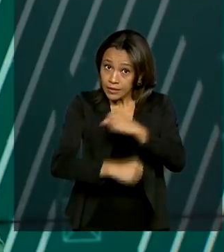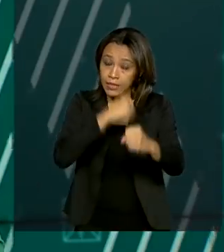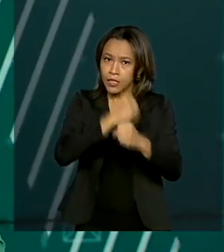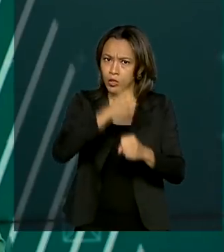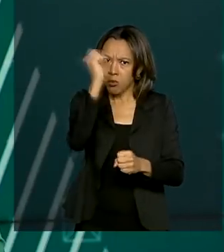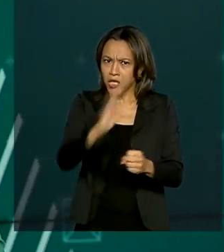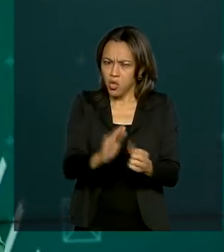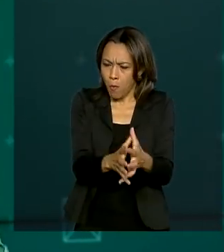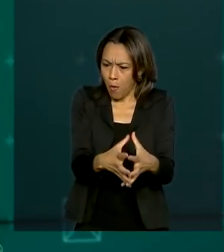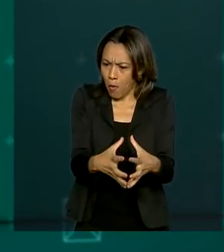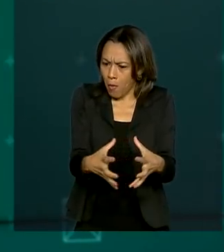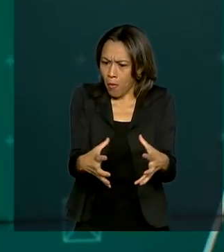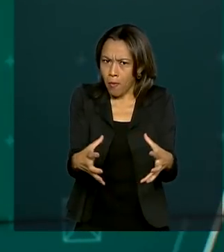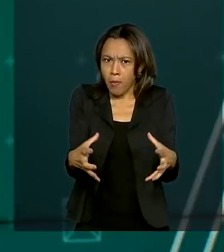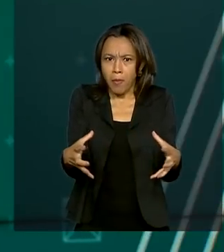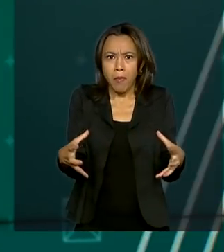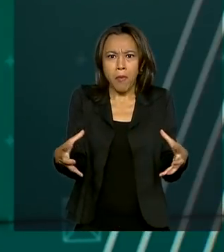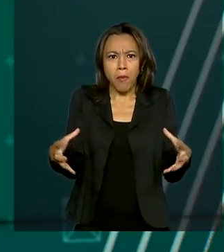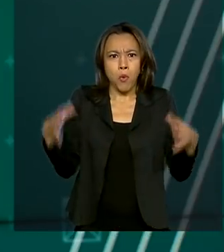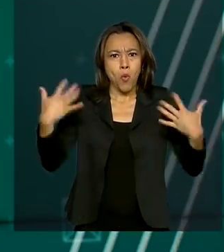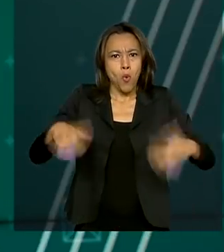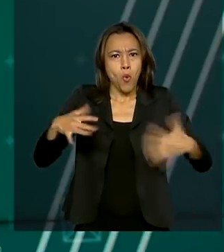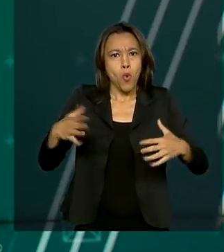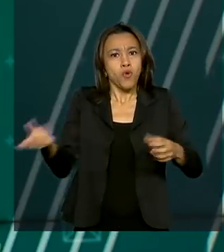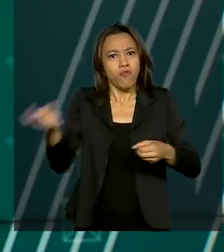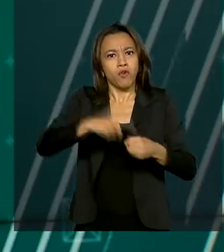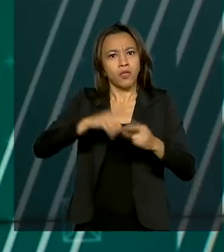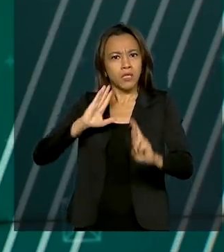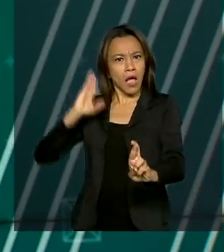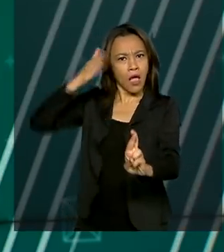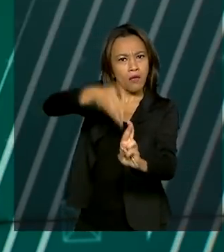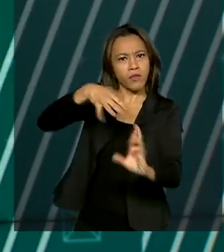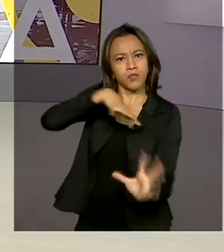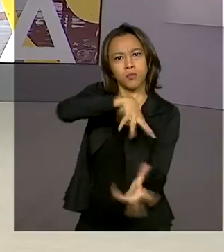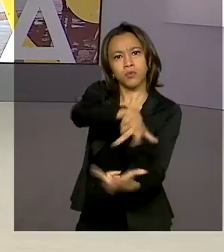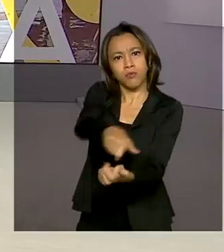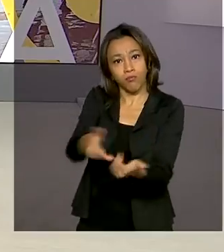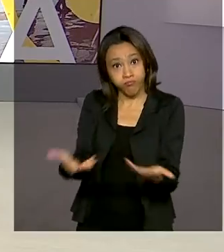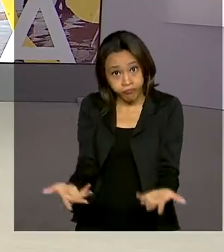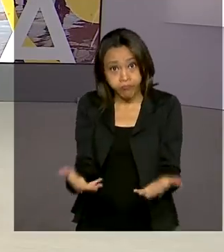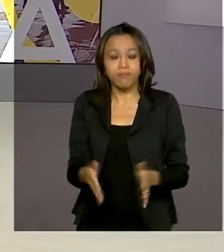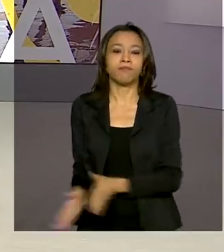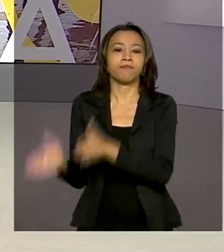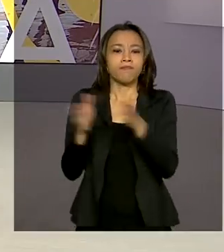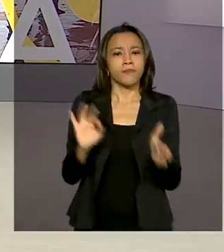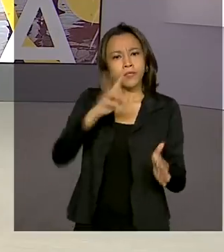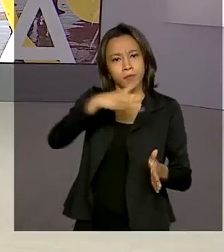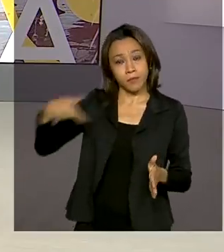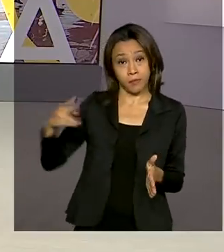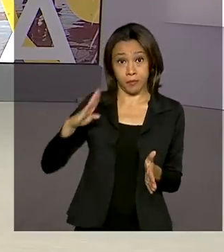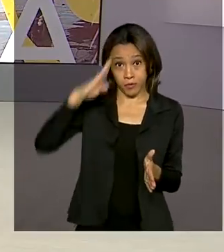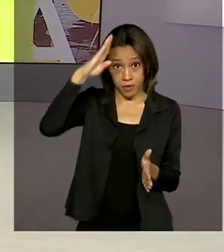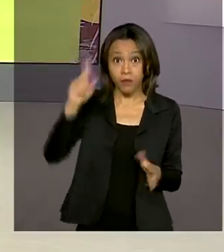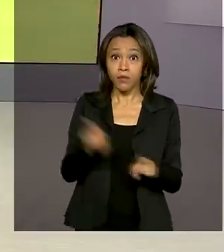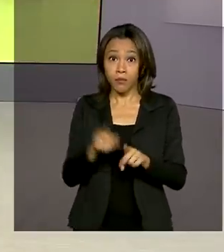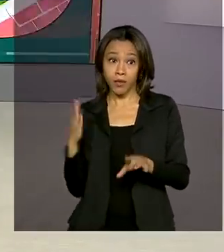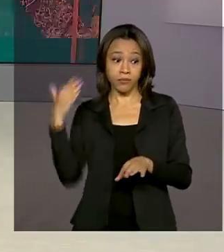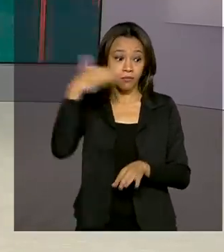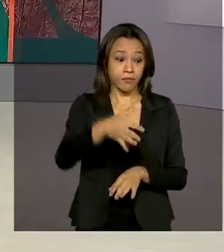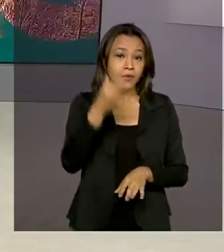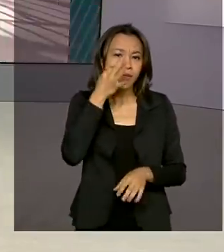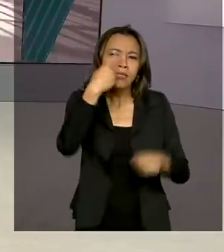produção e voltou a ser o maior produtor mundial do grão. E o presidente Jair Bolsonaro esteve também em